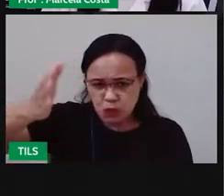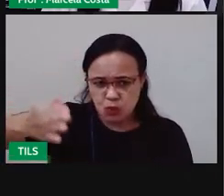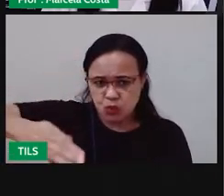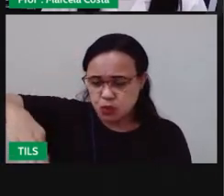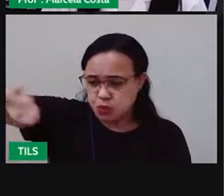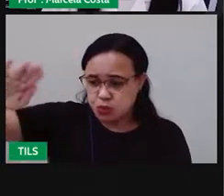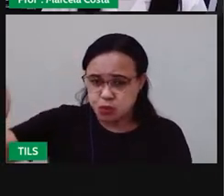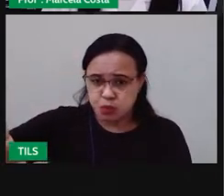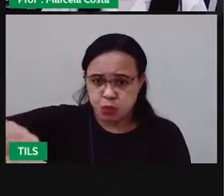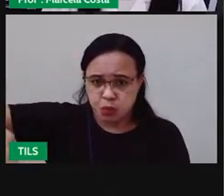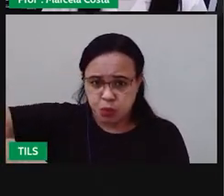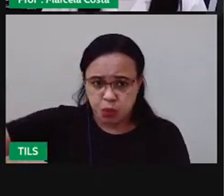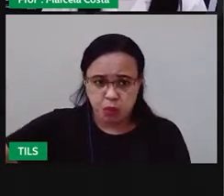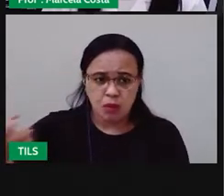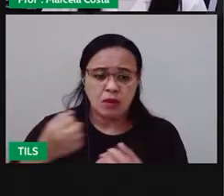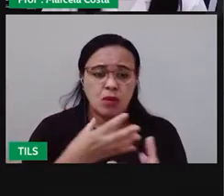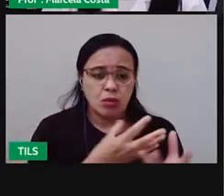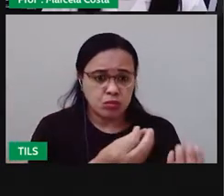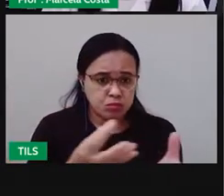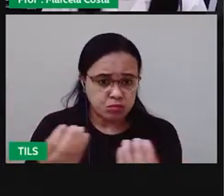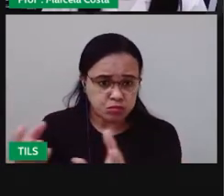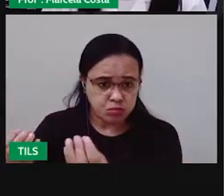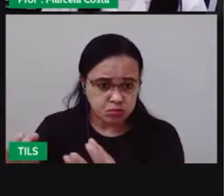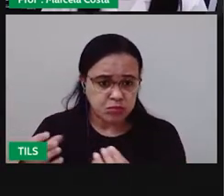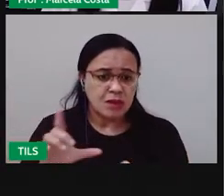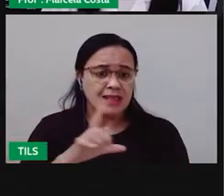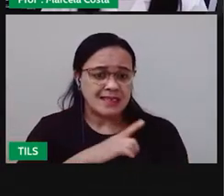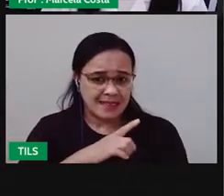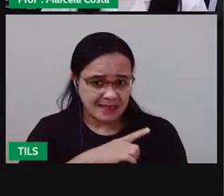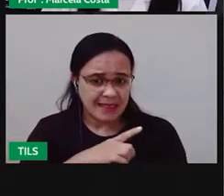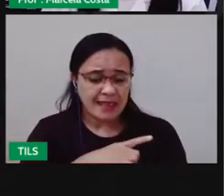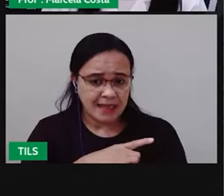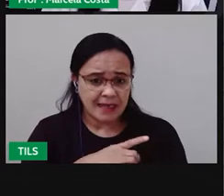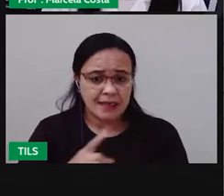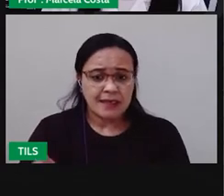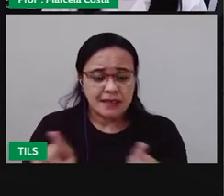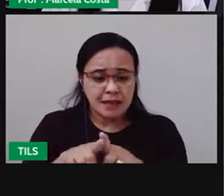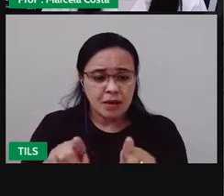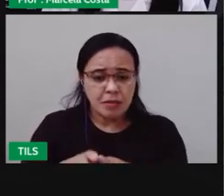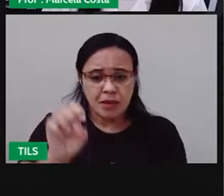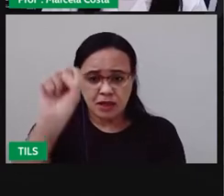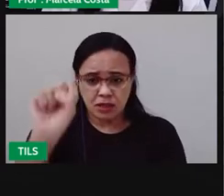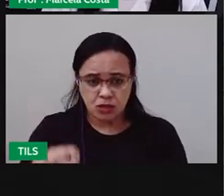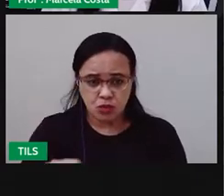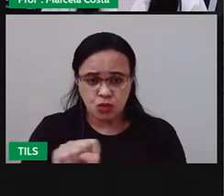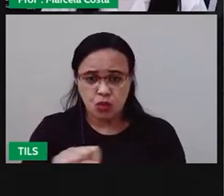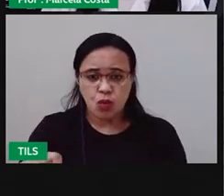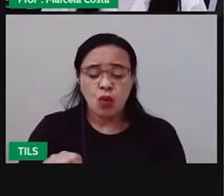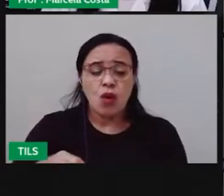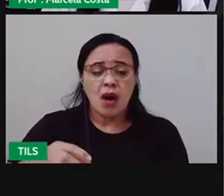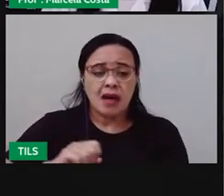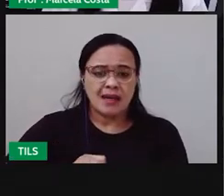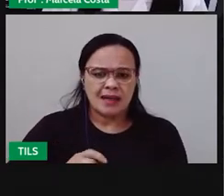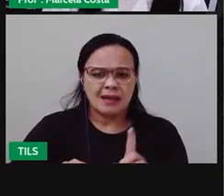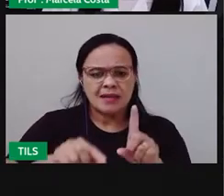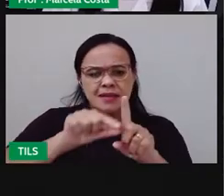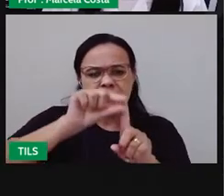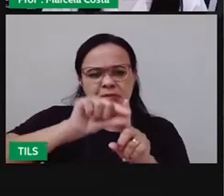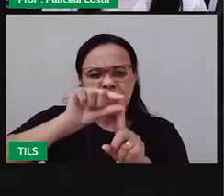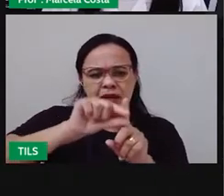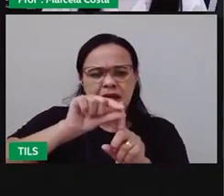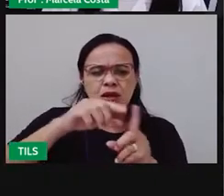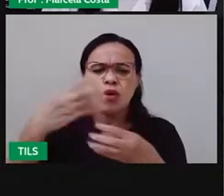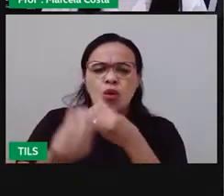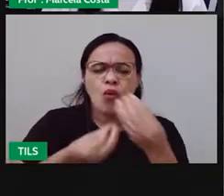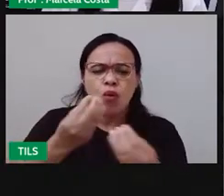porção norte, e uma parte da Serra Geral, em sua porção sul. As altitudes elevadas, produzem temperaturas